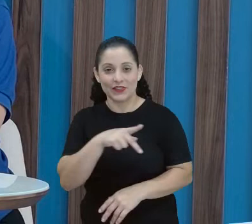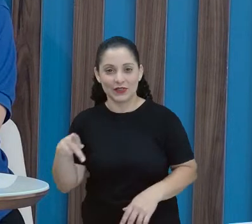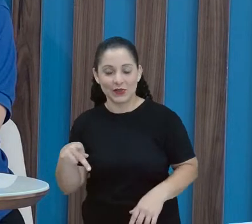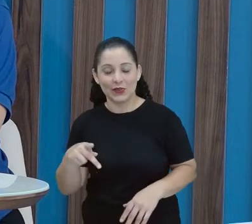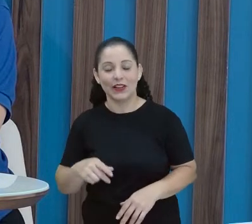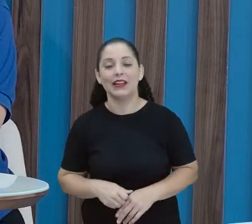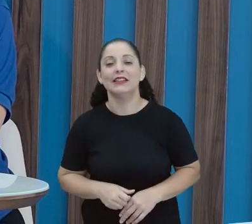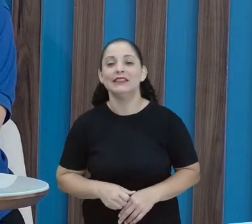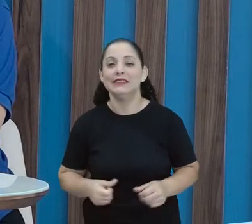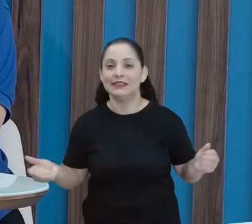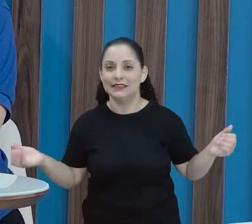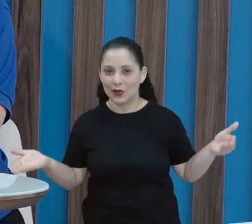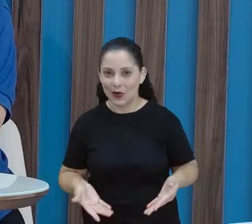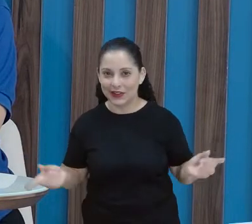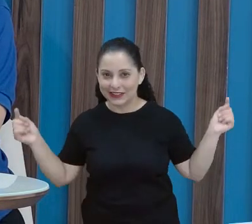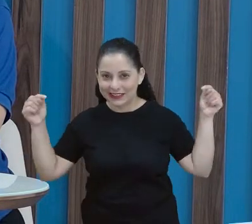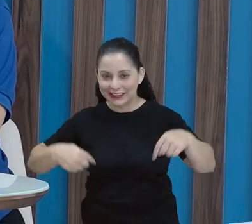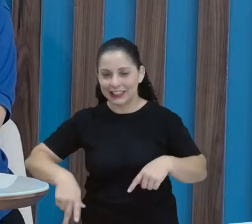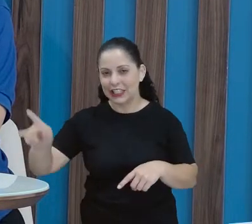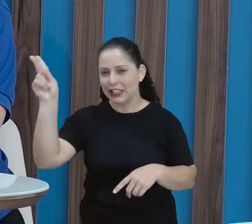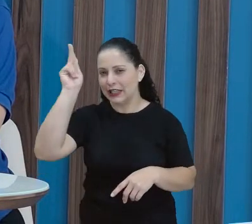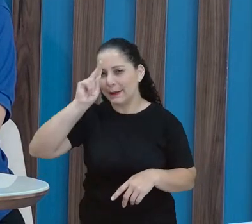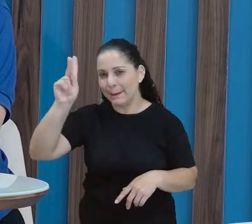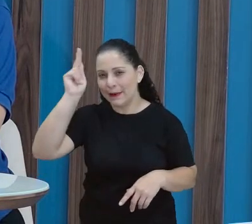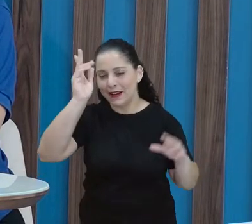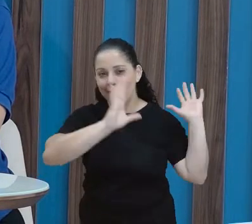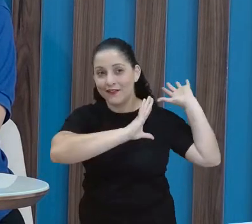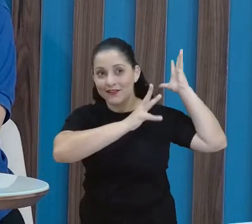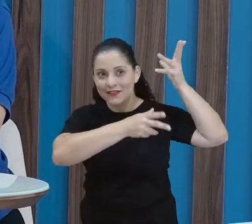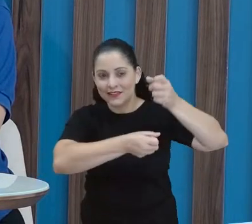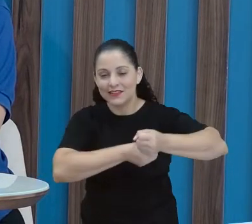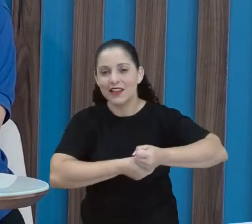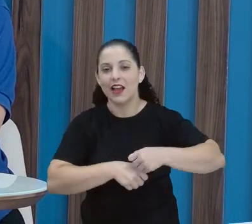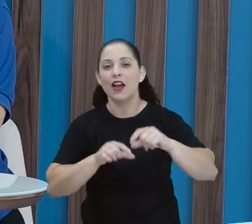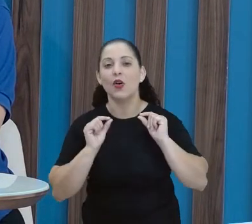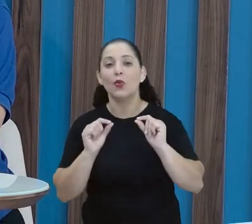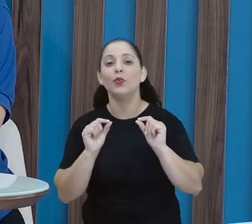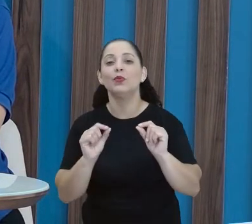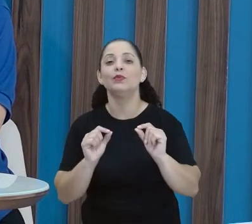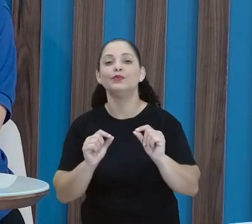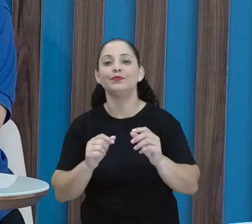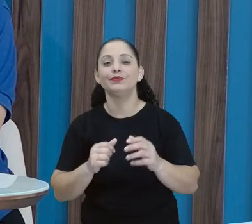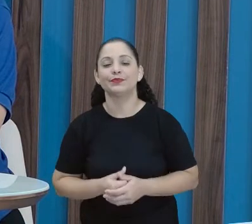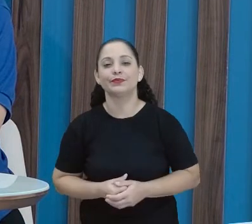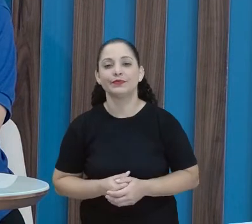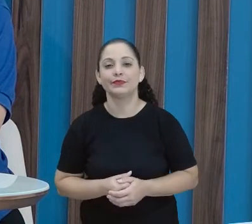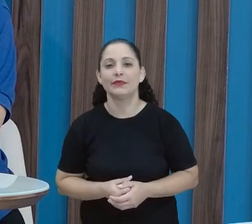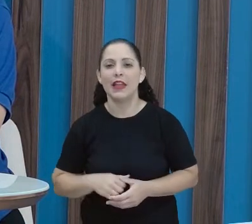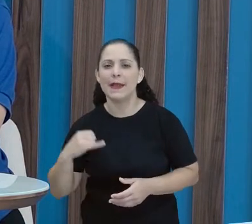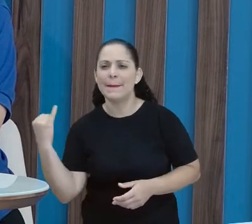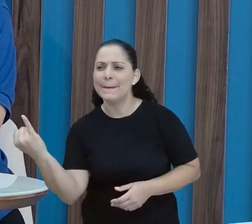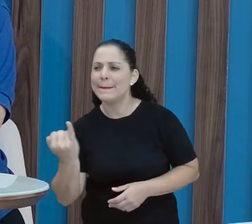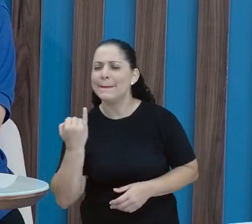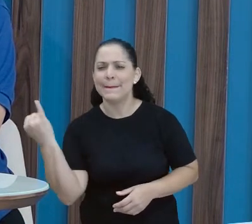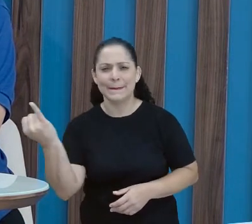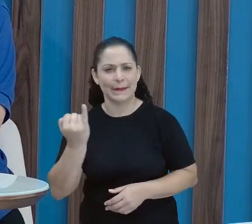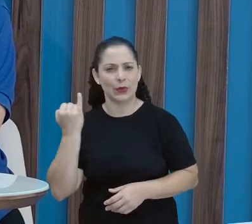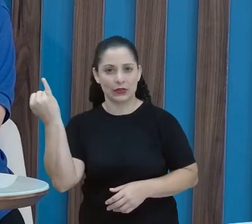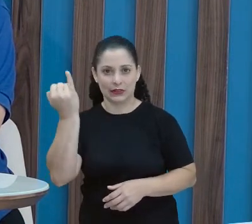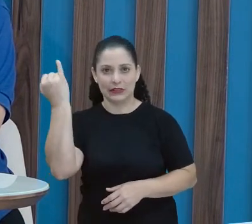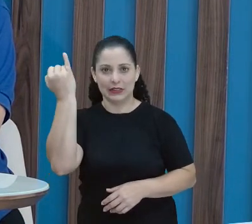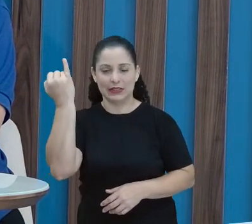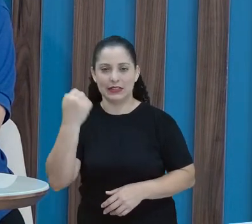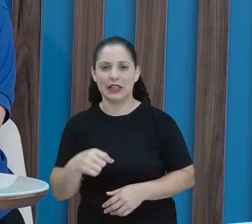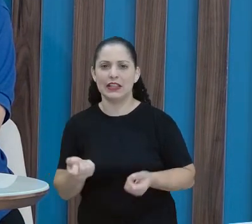a gente lembrando aí, revisando aquela aula sobre legenda, dando continuidade, a importância de você ler